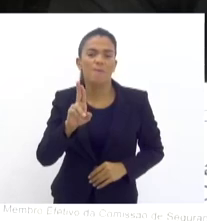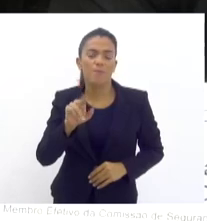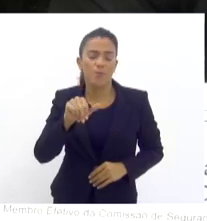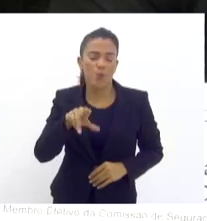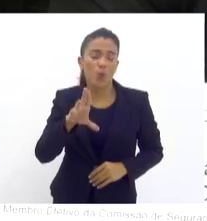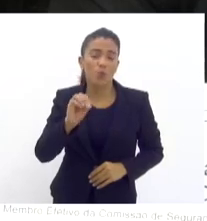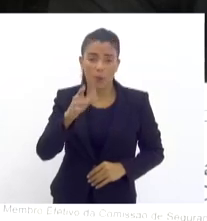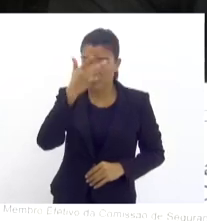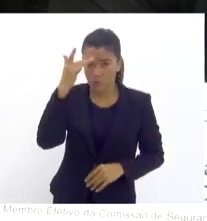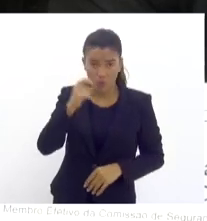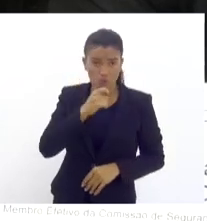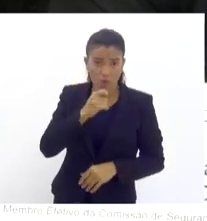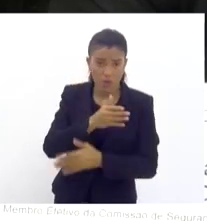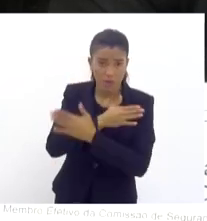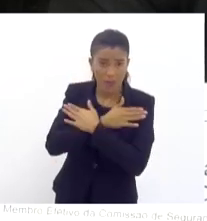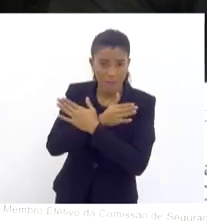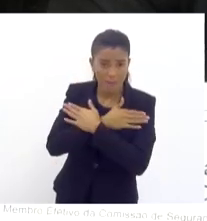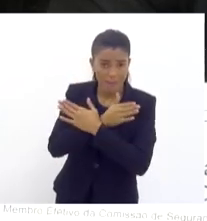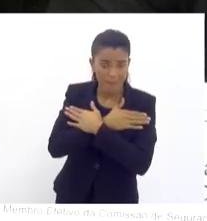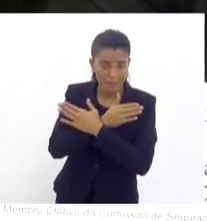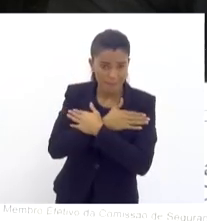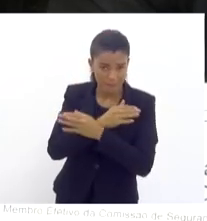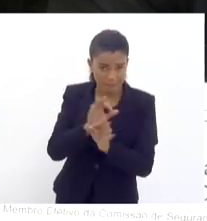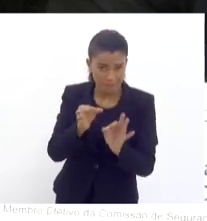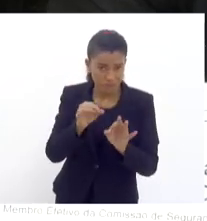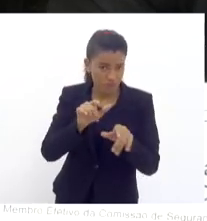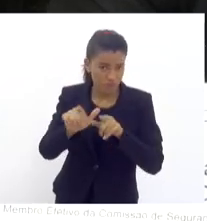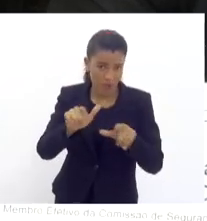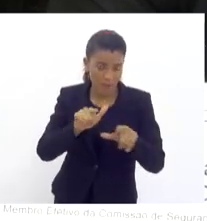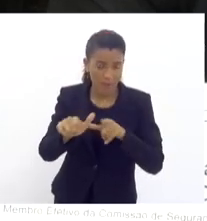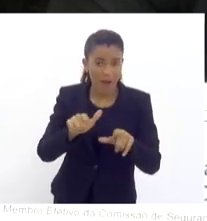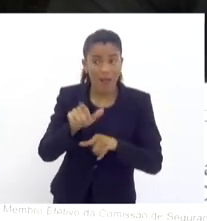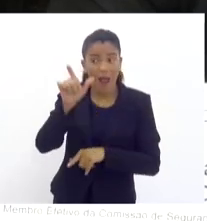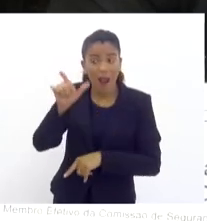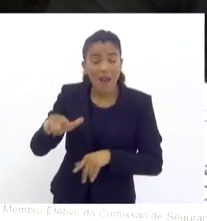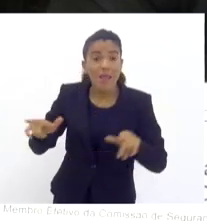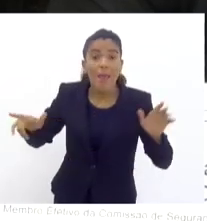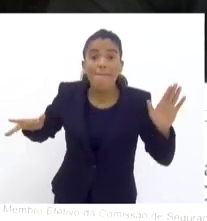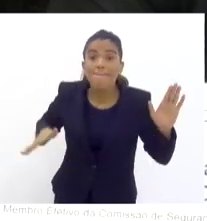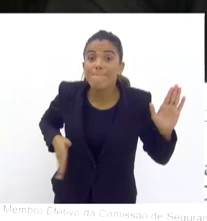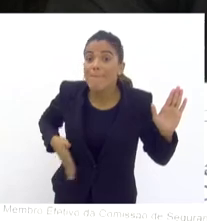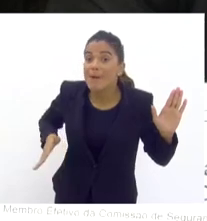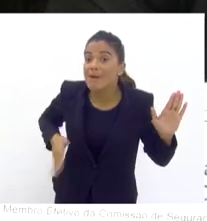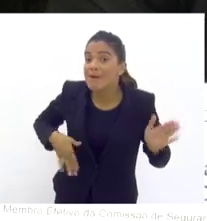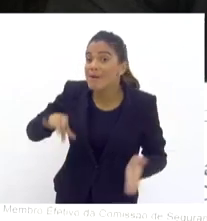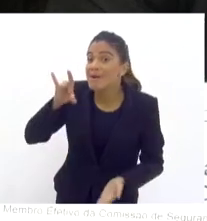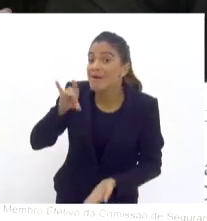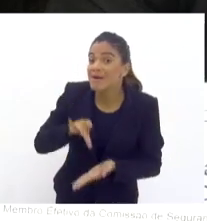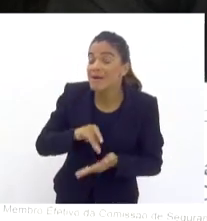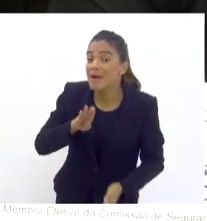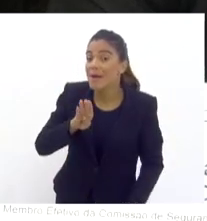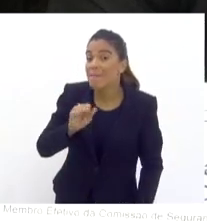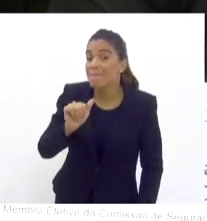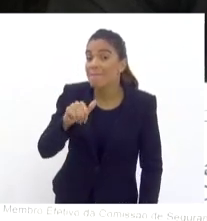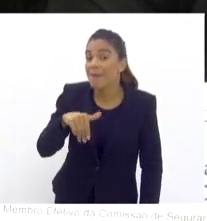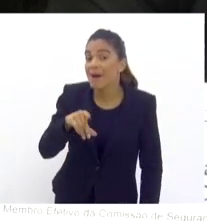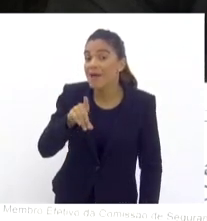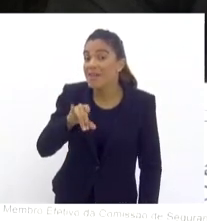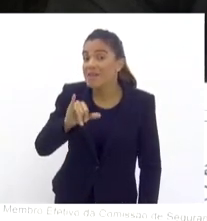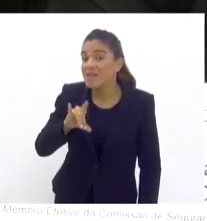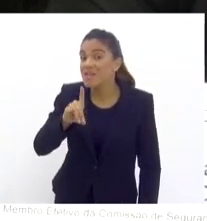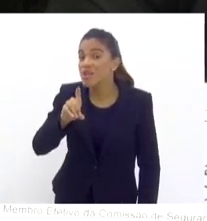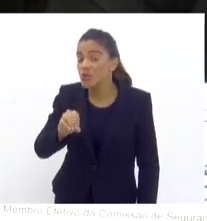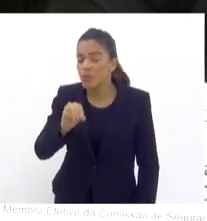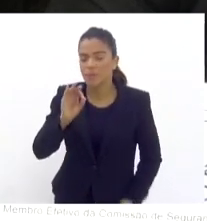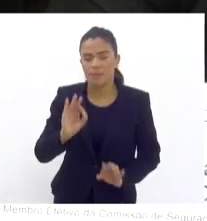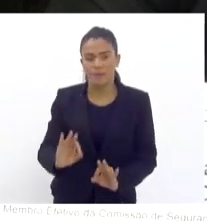não trabalha, quem não está fazendo nada, ali são bandidos mesmo, não estão à toa, eles estão com objetivo,